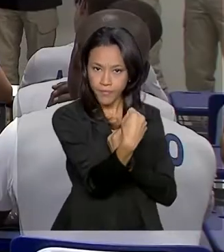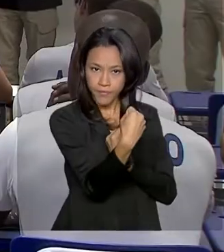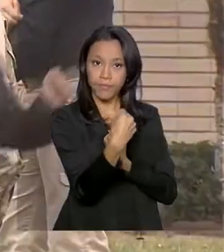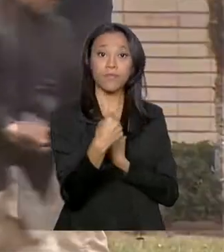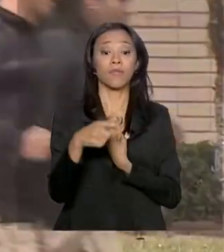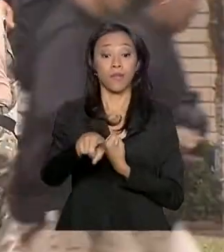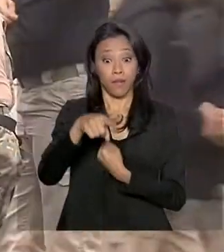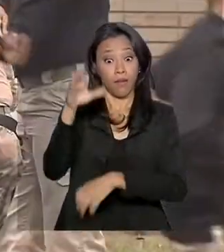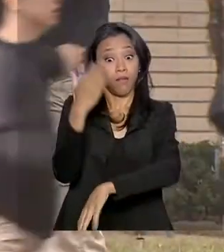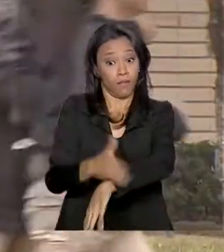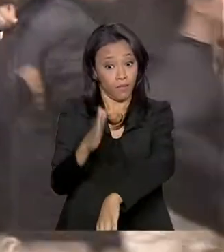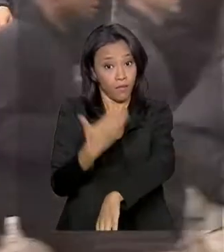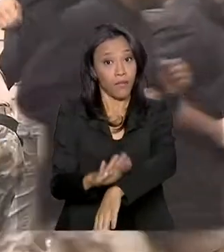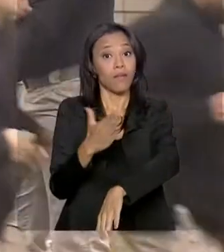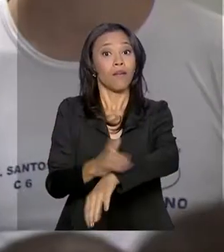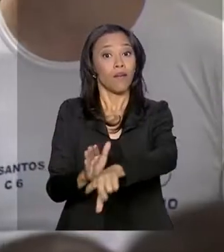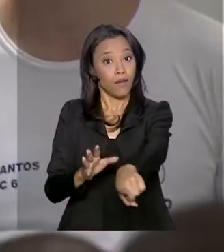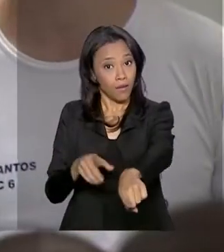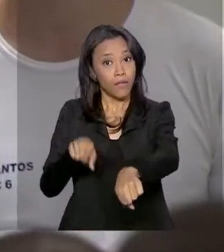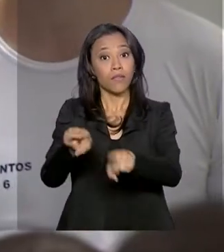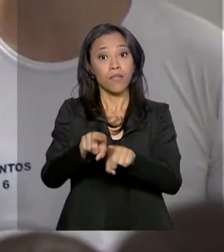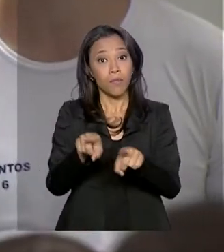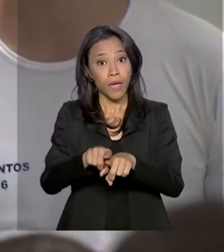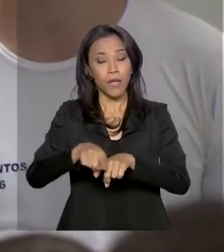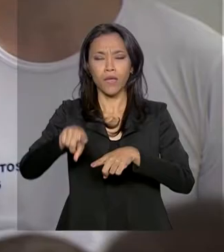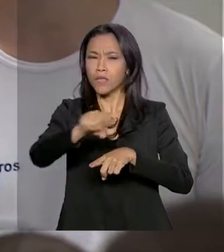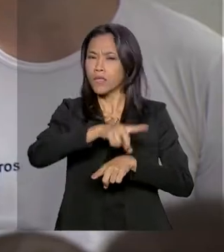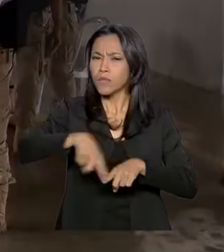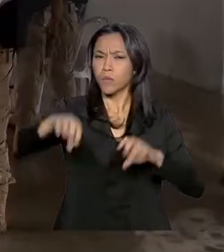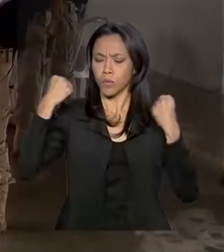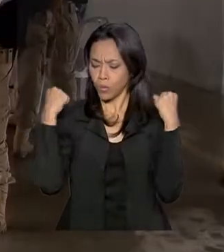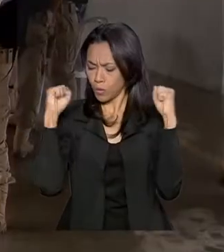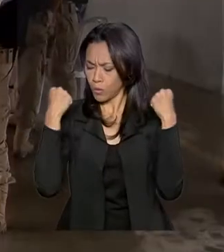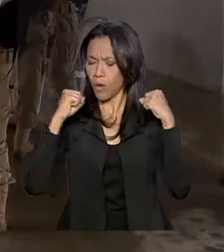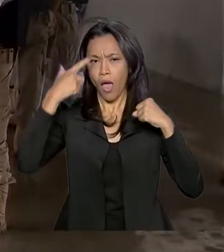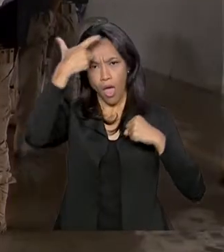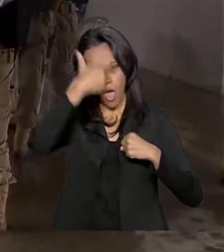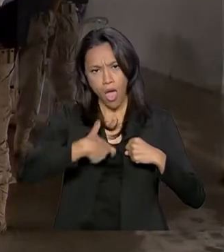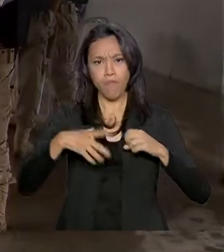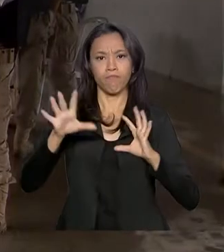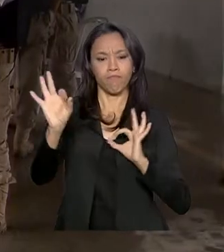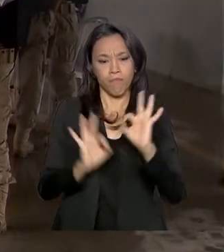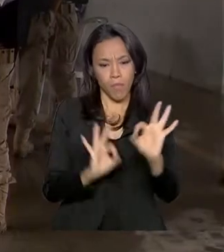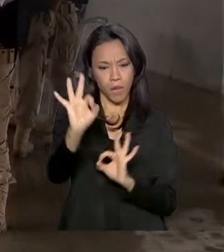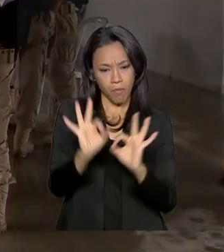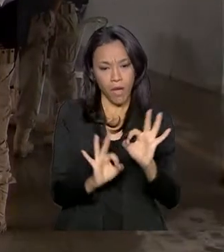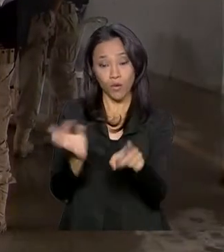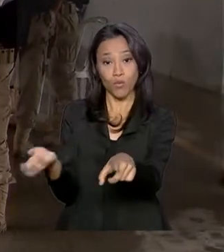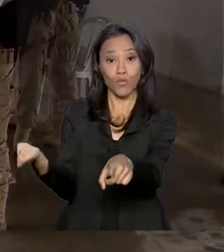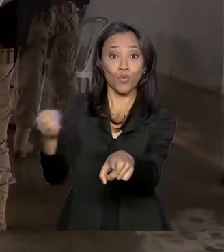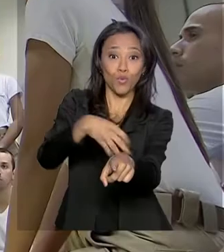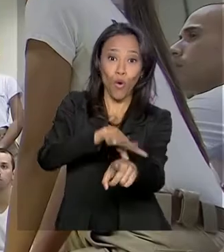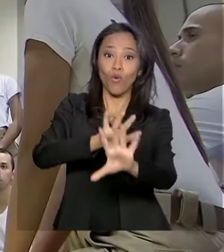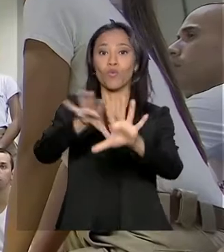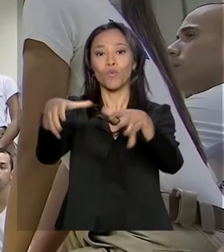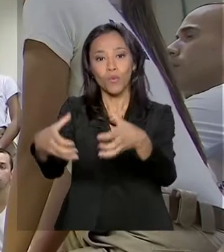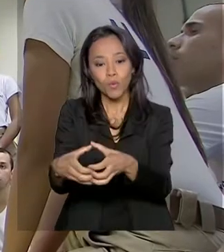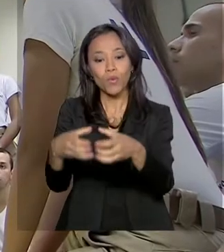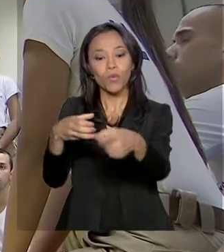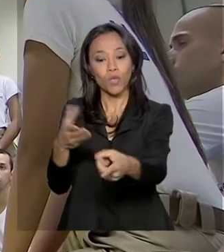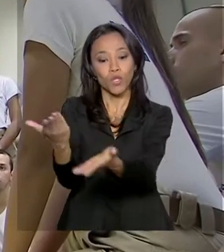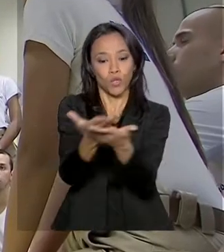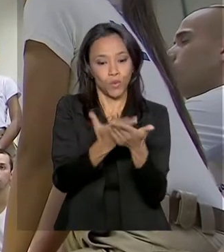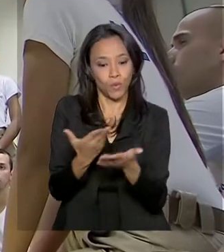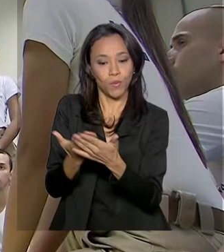teóricas e atividades físicas. Tudo faz parte do preparo dos mais de mil novos policiais rodoviários federais que estudam